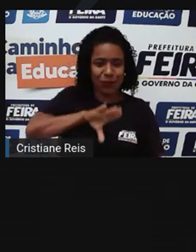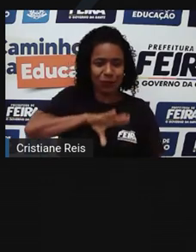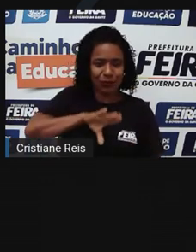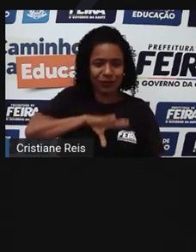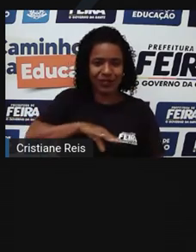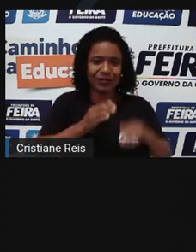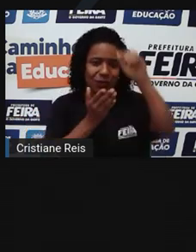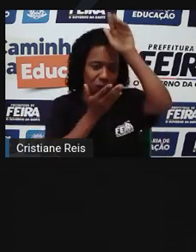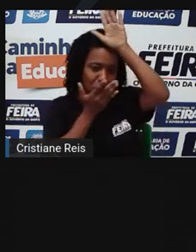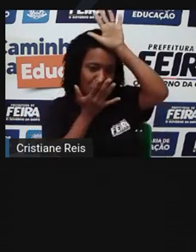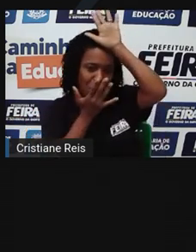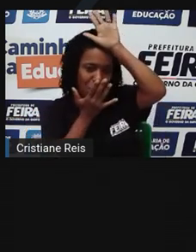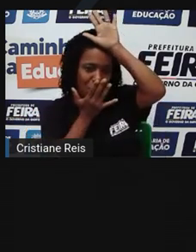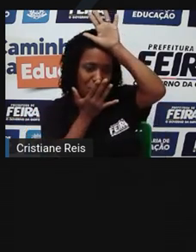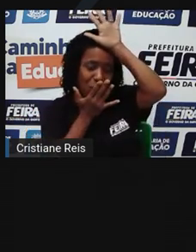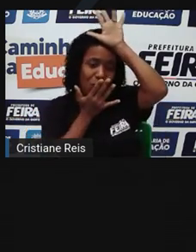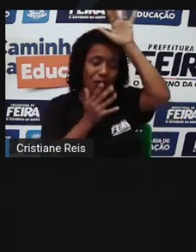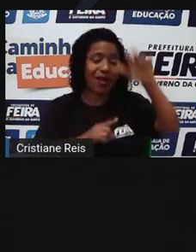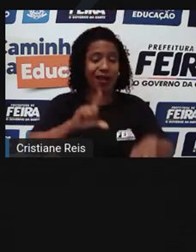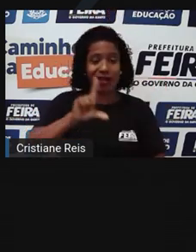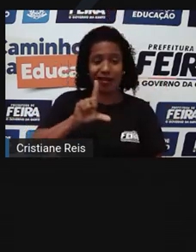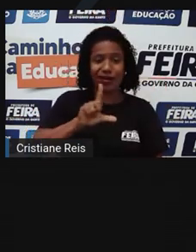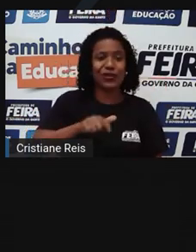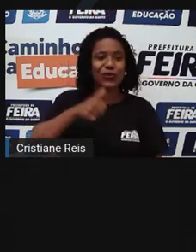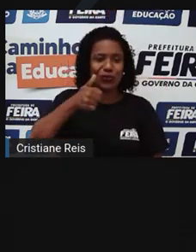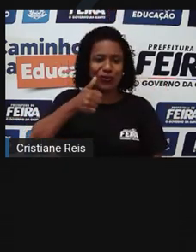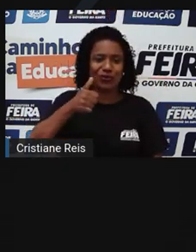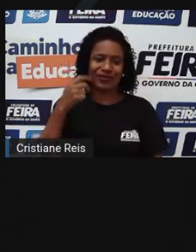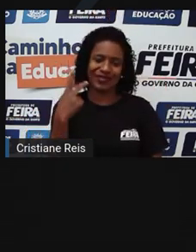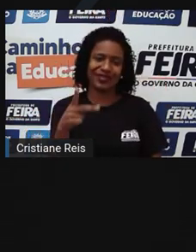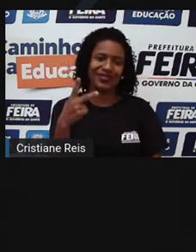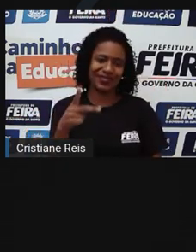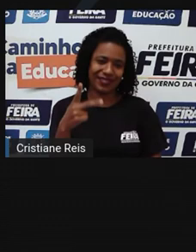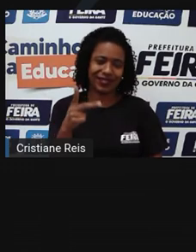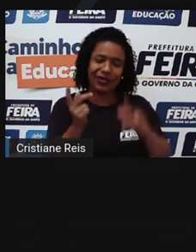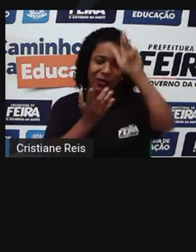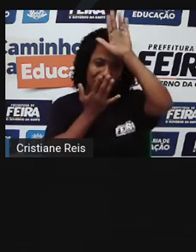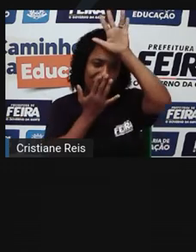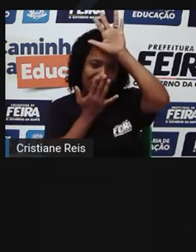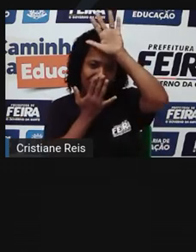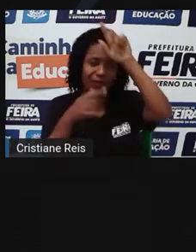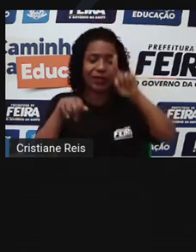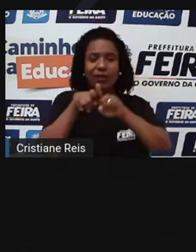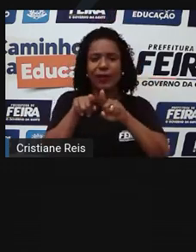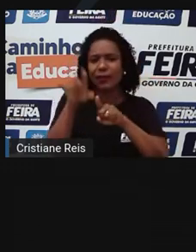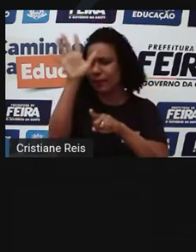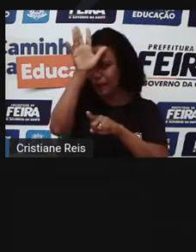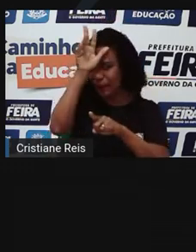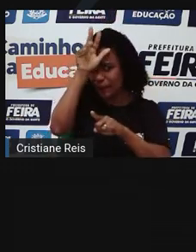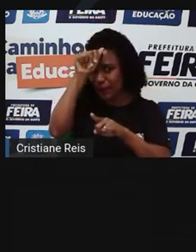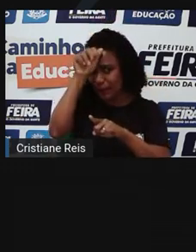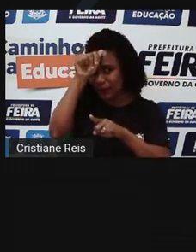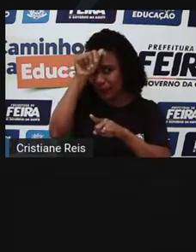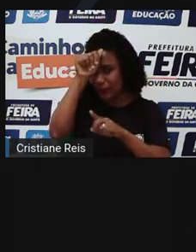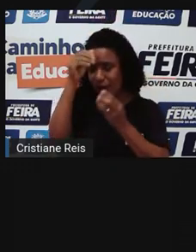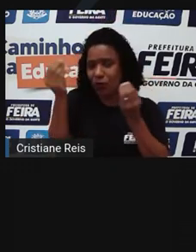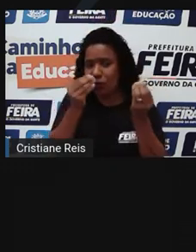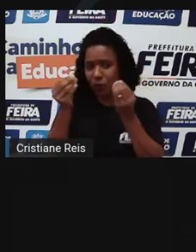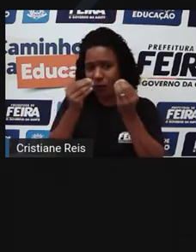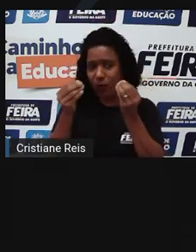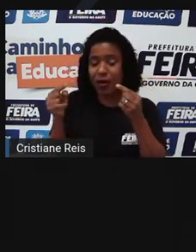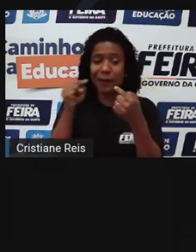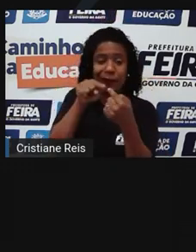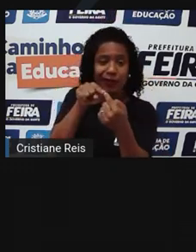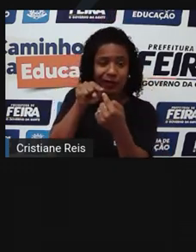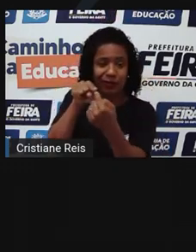utilização de suas línguas maternas e os processos próprios de aprendizagem, como a Constituição expressa.